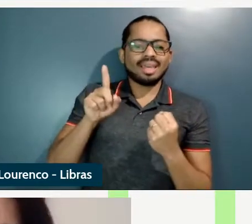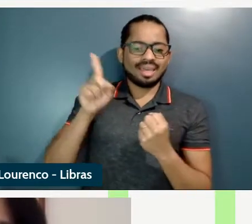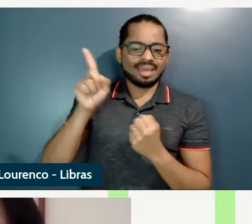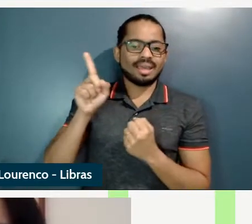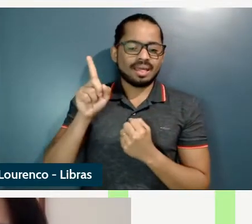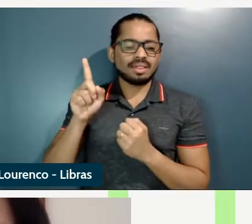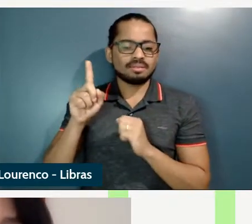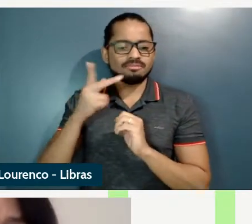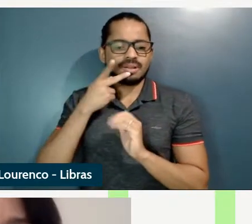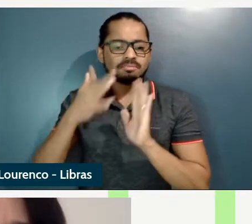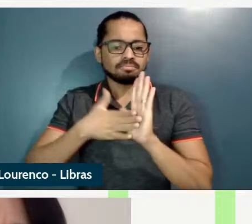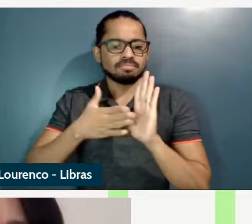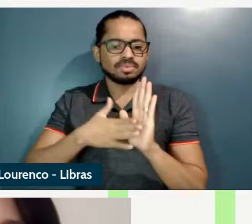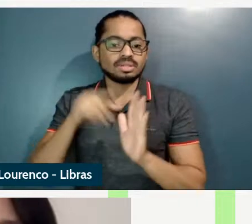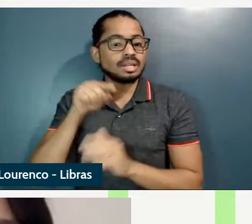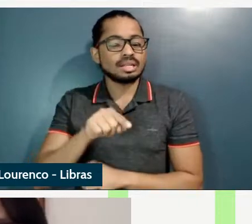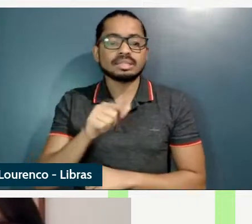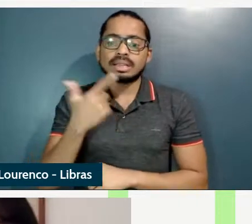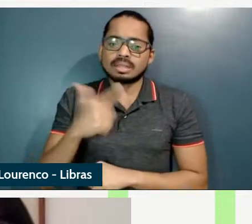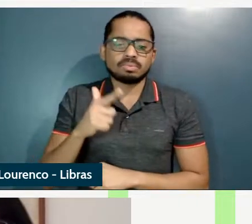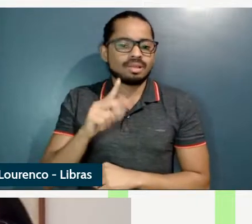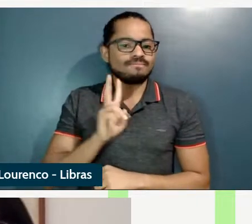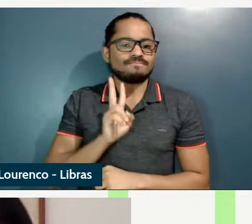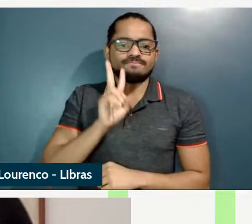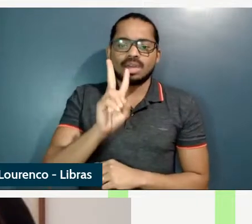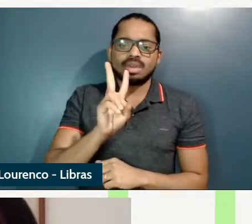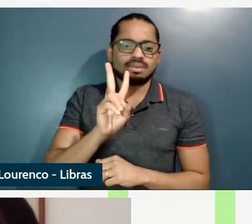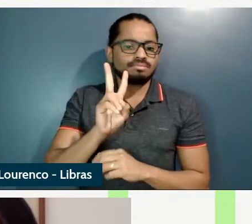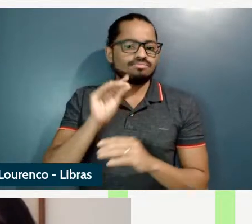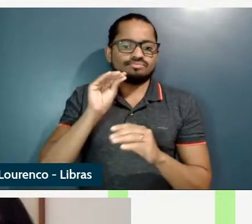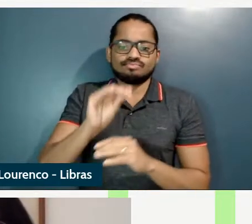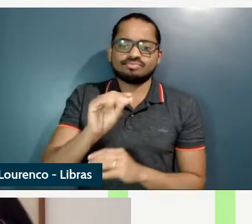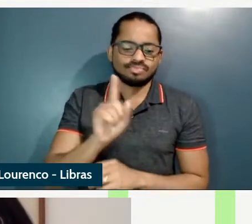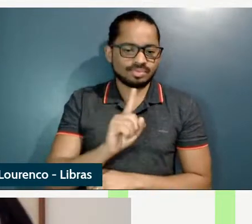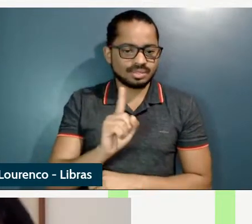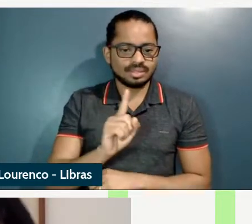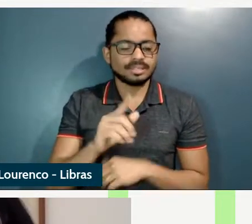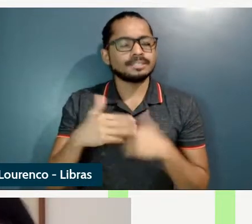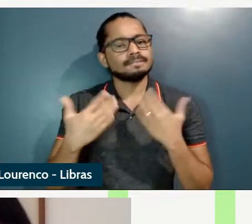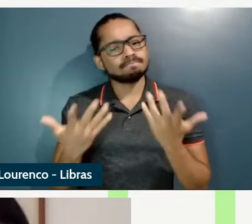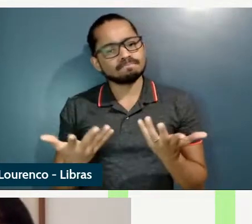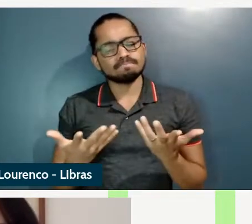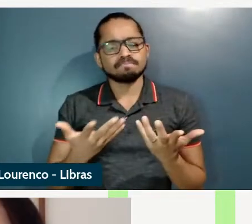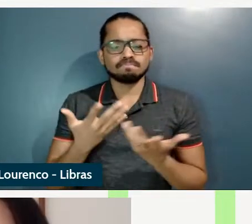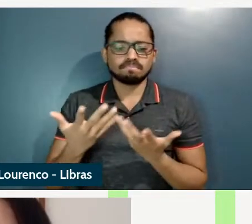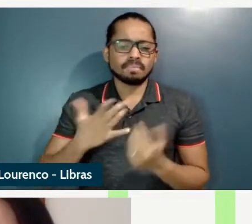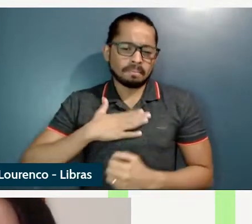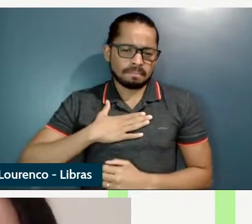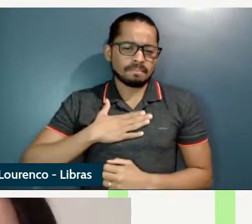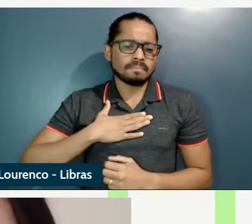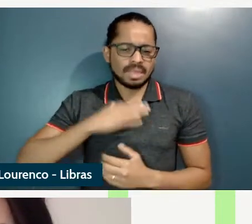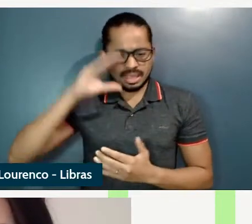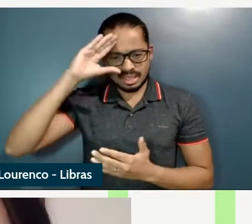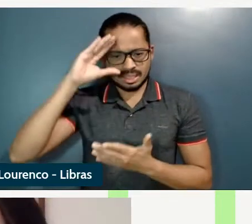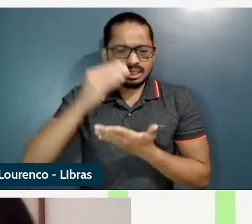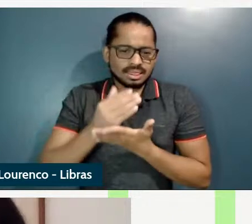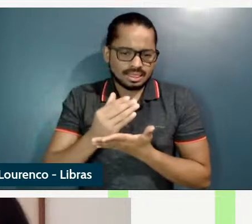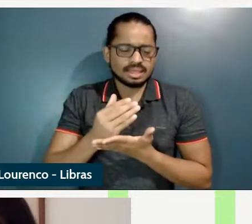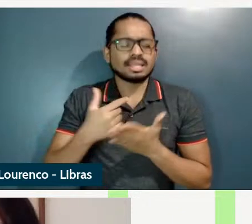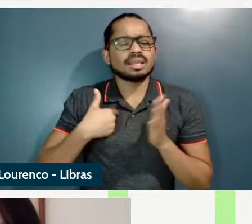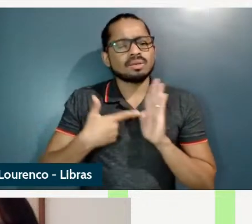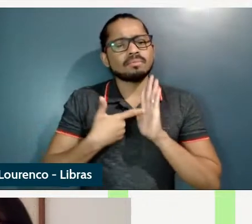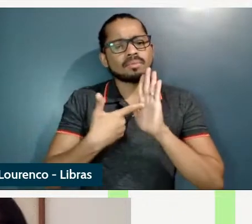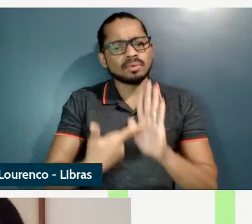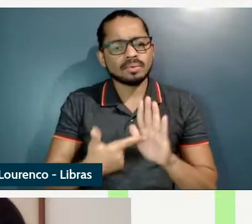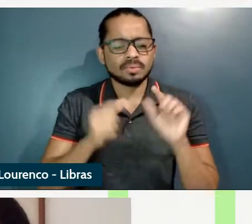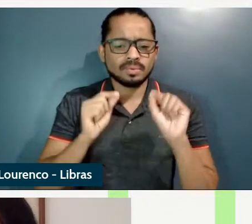postular que essa classe não tem um V e então na minha tese o que eu mostro é que as coisas não